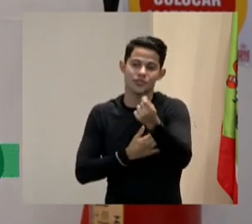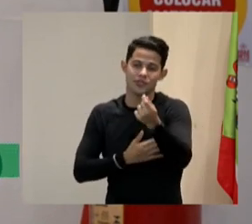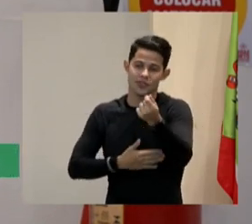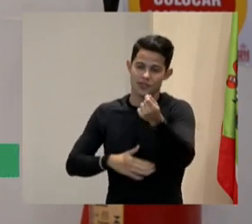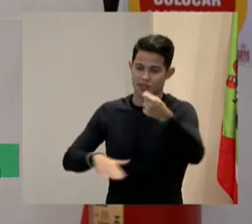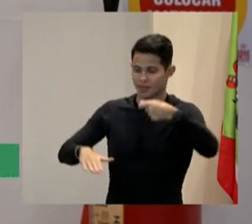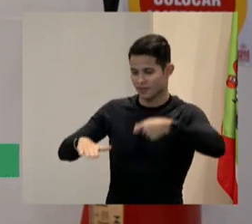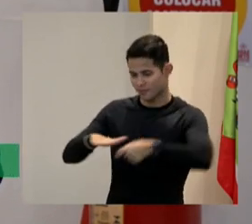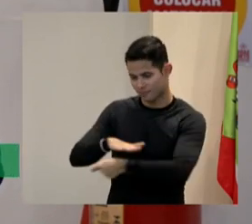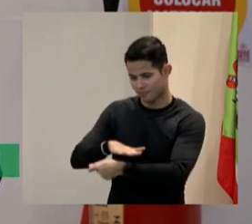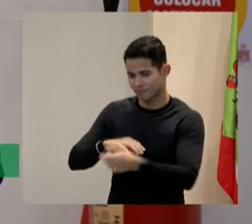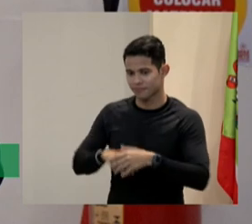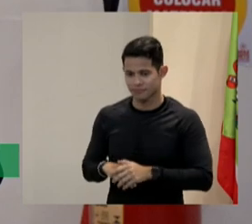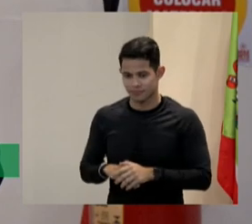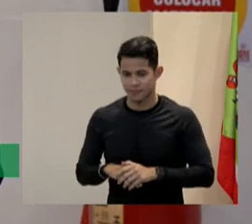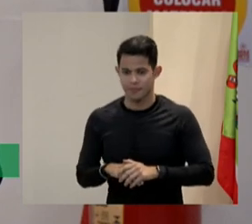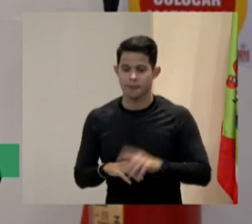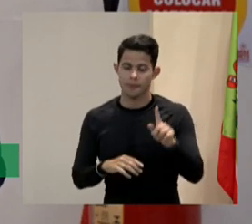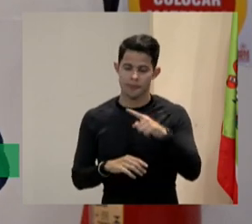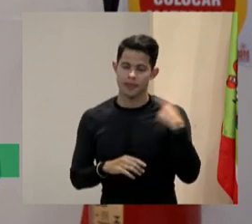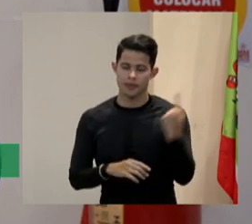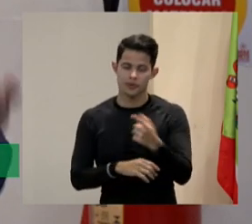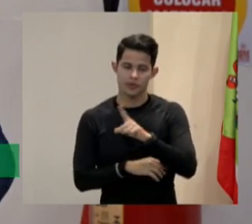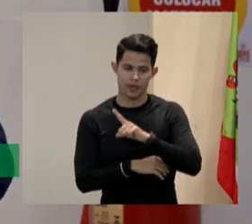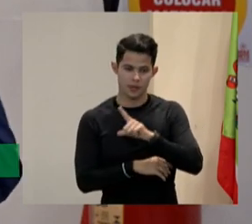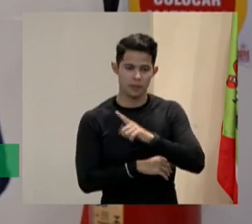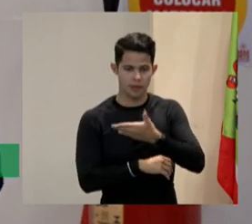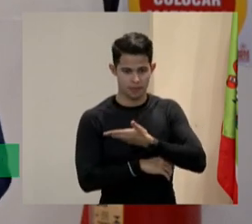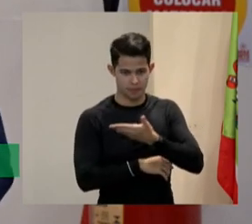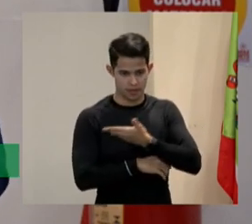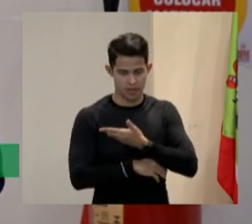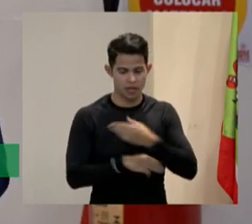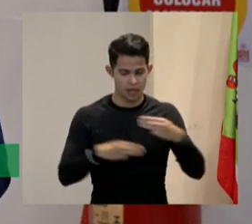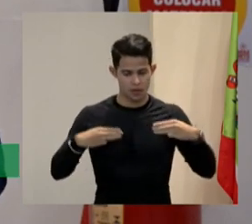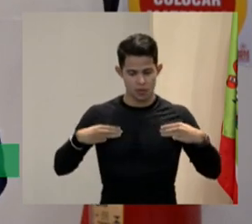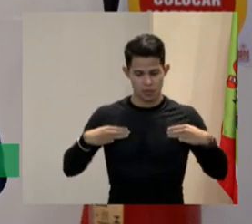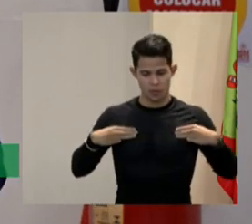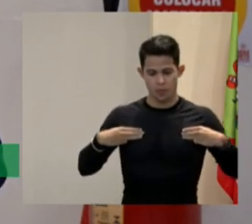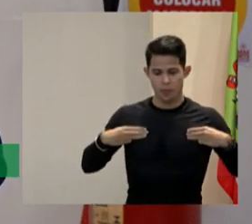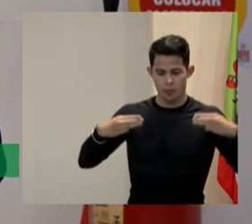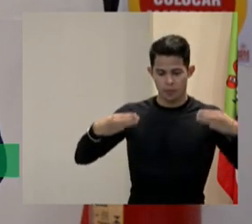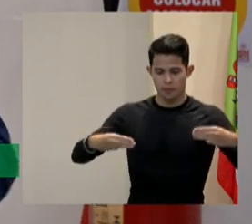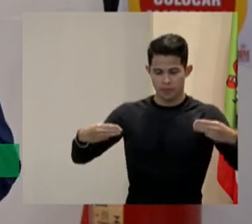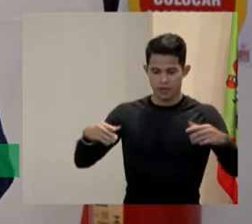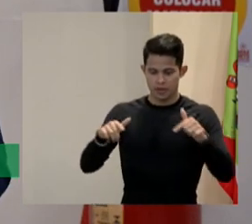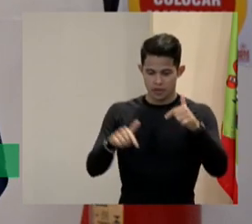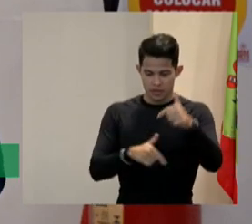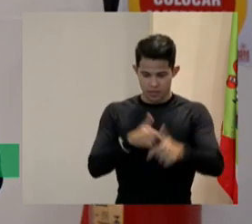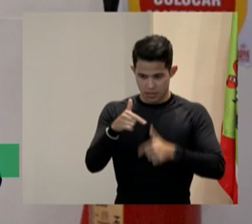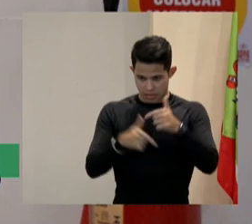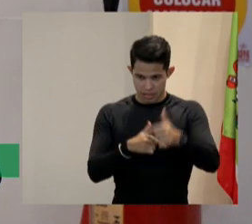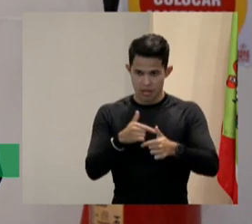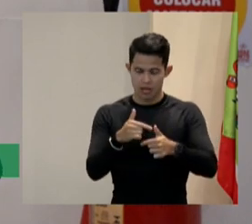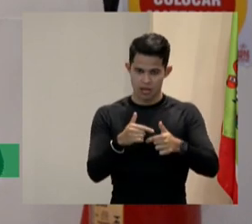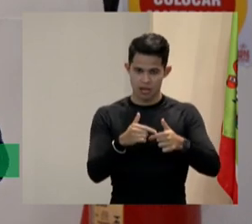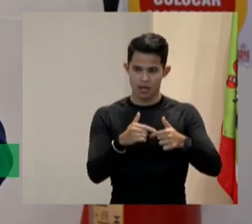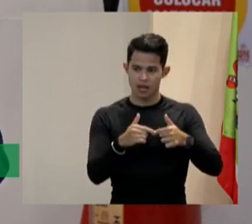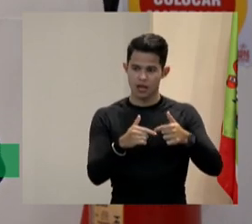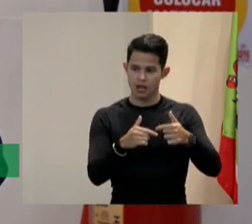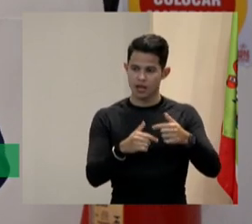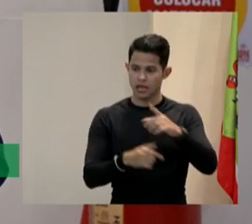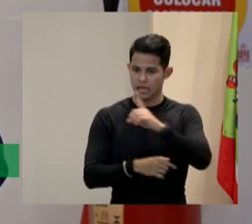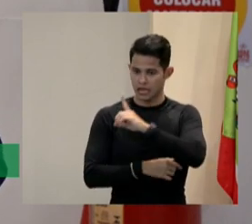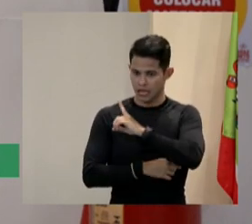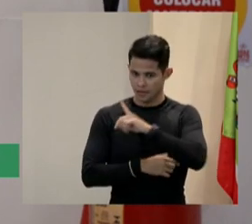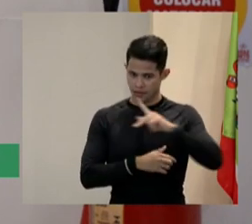a gente tem uma amiga do Ministério do Trabalho que é a doutora Luciana uma defensora aqui no estado da